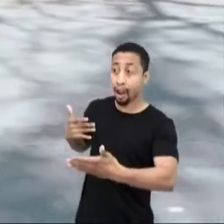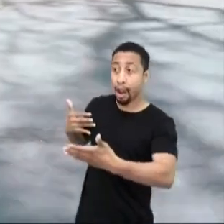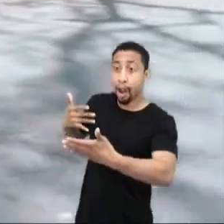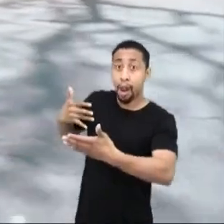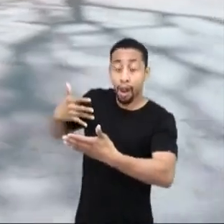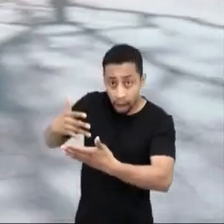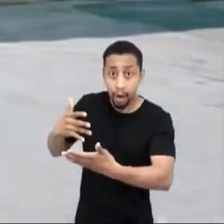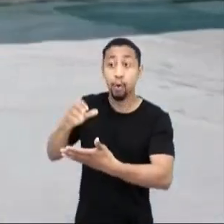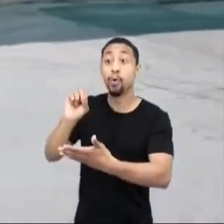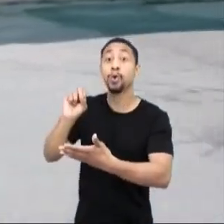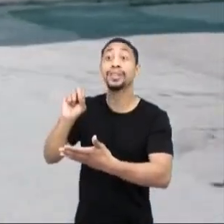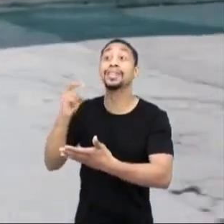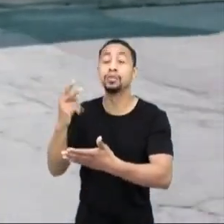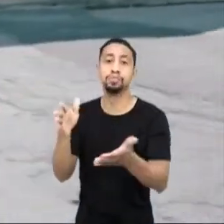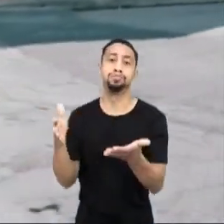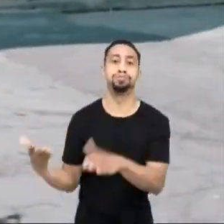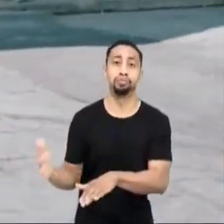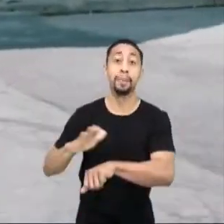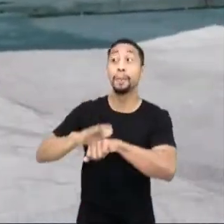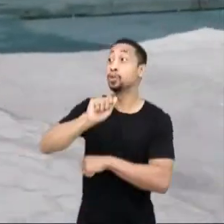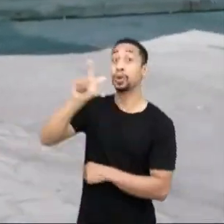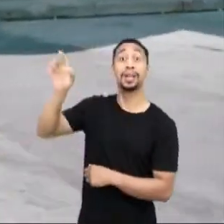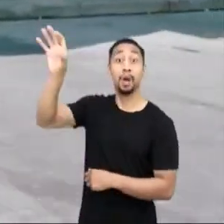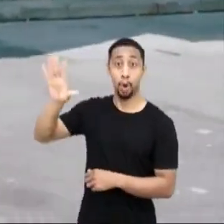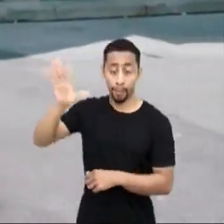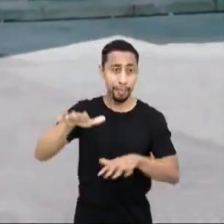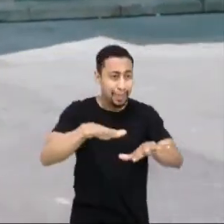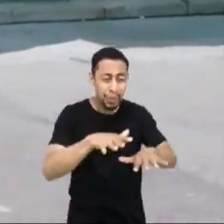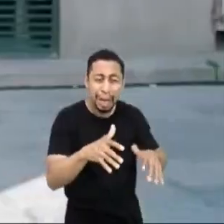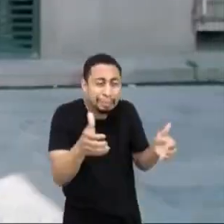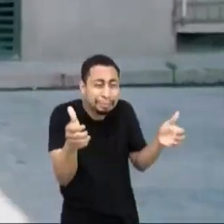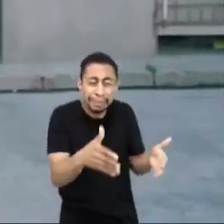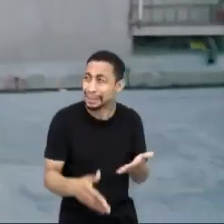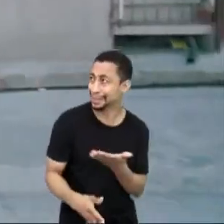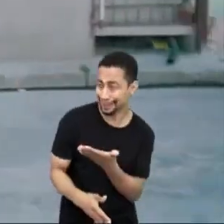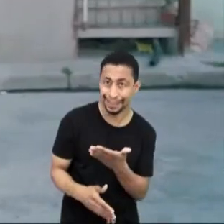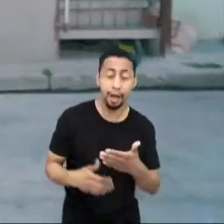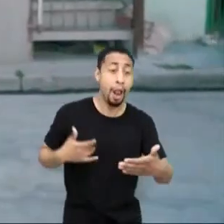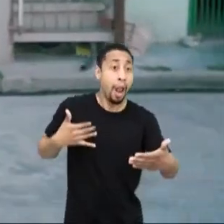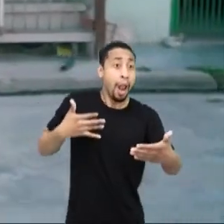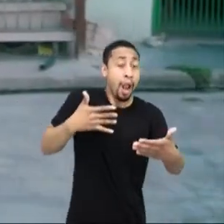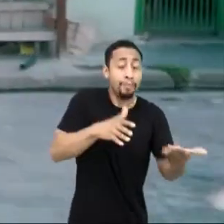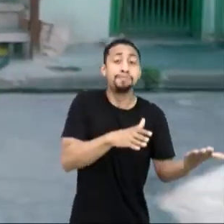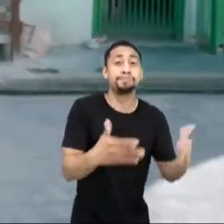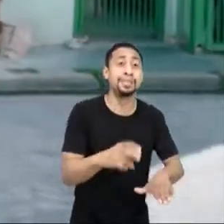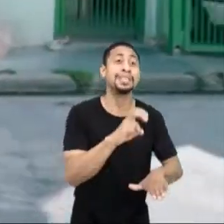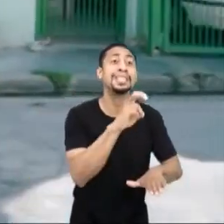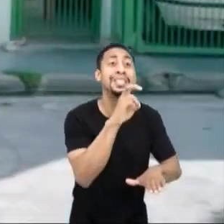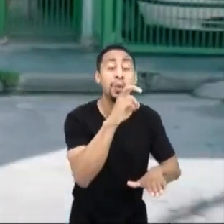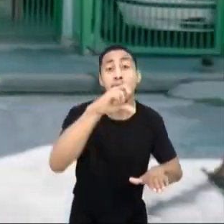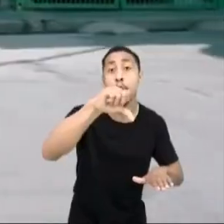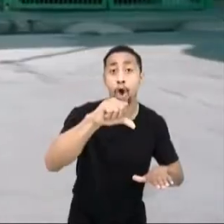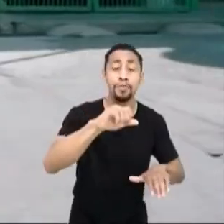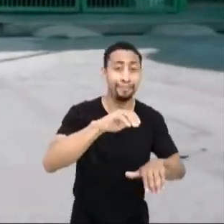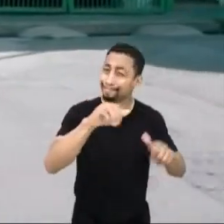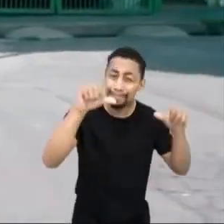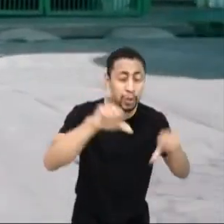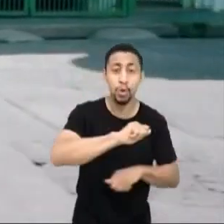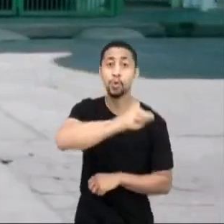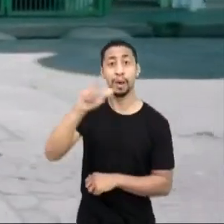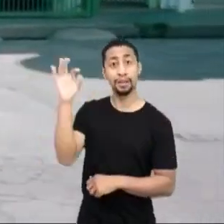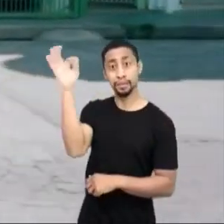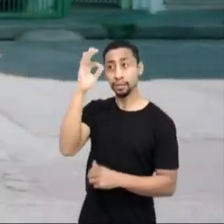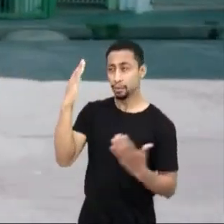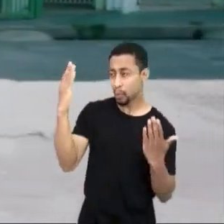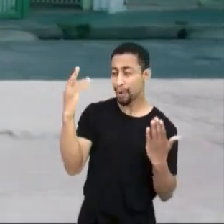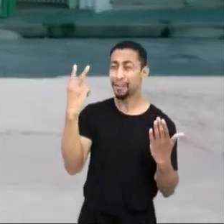Europa. Mas quem nasce aqui, no Anhanguera, morre em média aos 59 anos. Pior que no Afeganistão. São 23 anos a menos que lá.